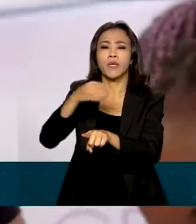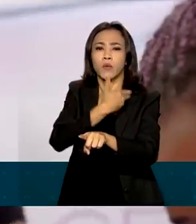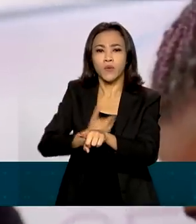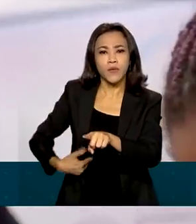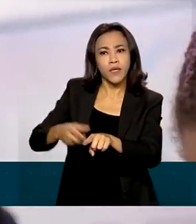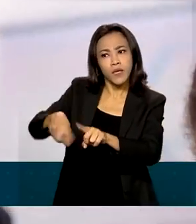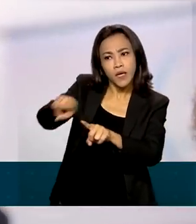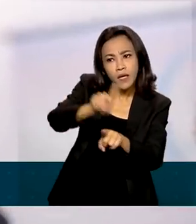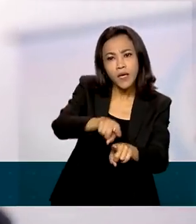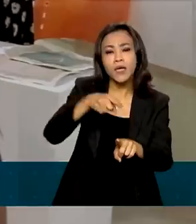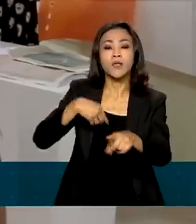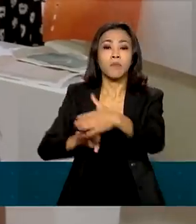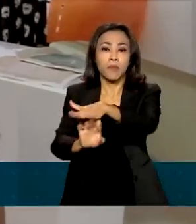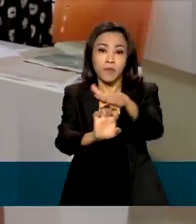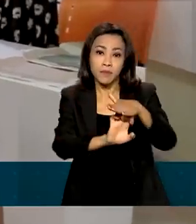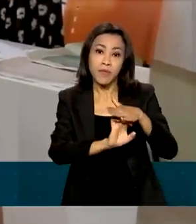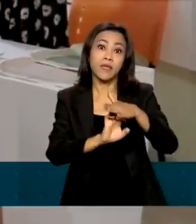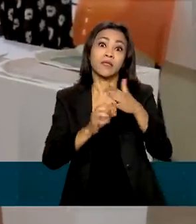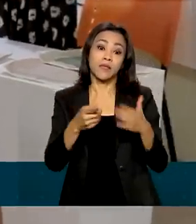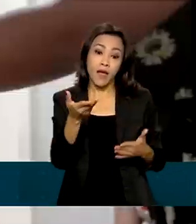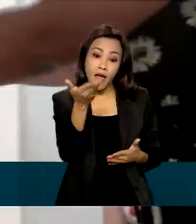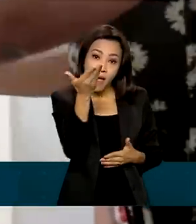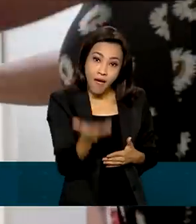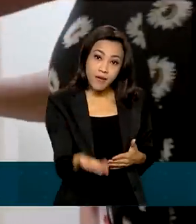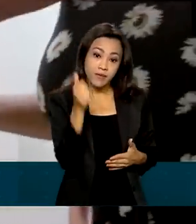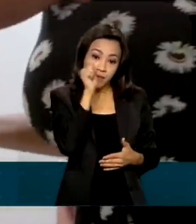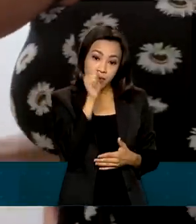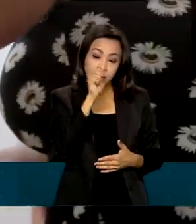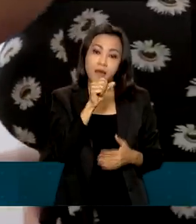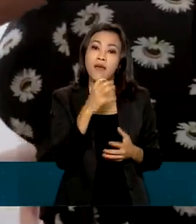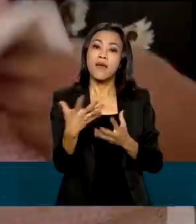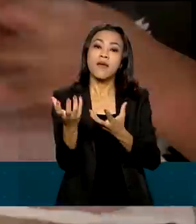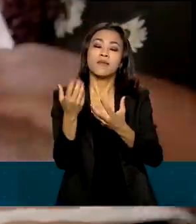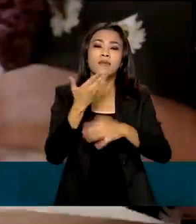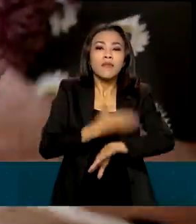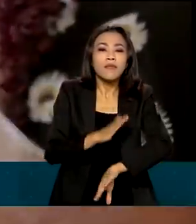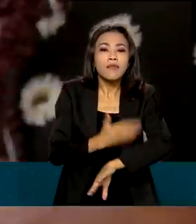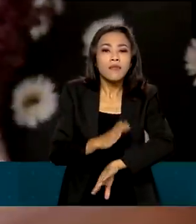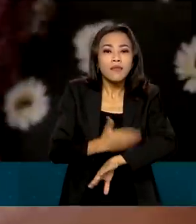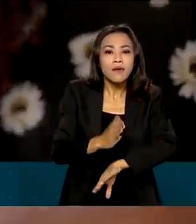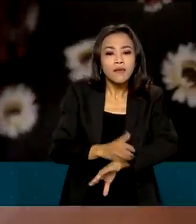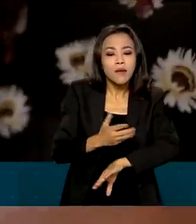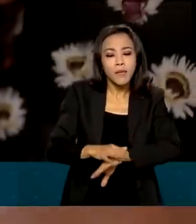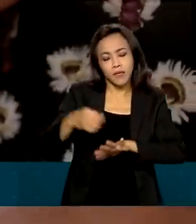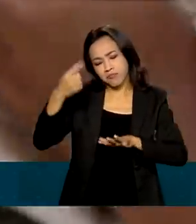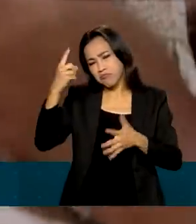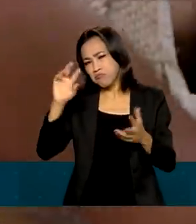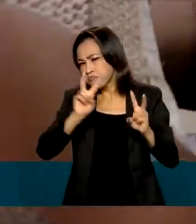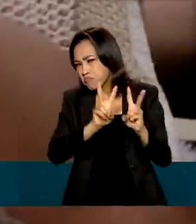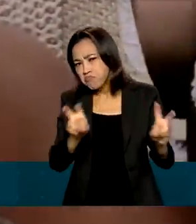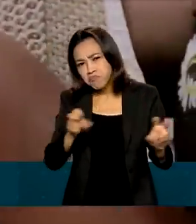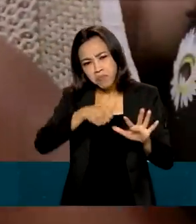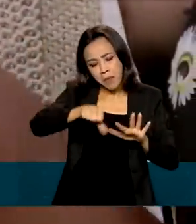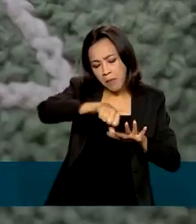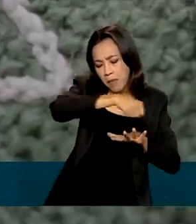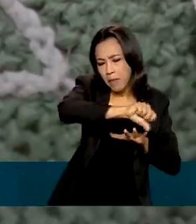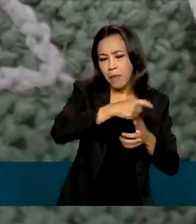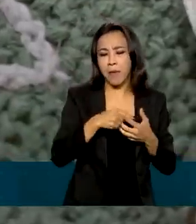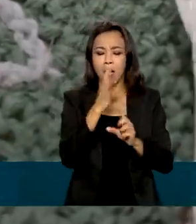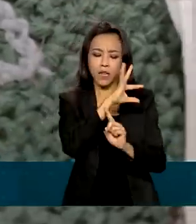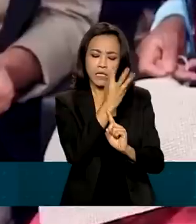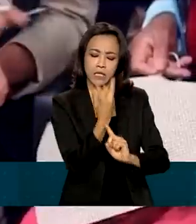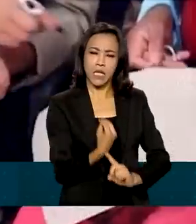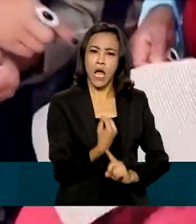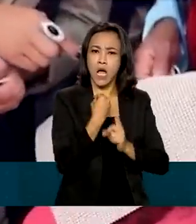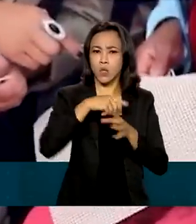setor privado, essa mulher recebe capacitação profissional. Manicure, gastronomia e artesanato